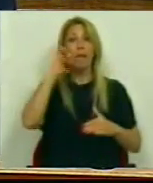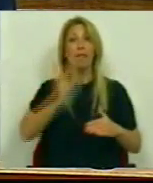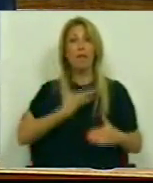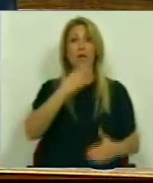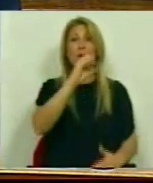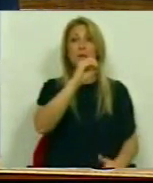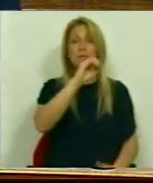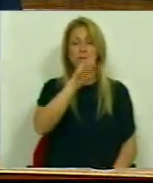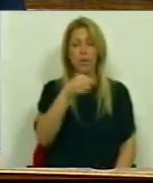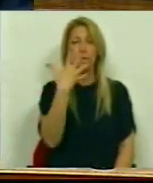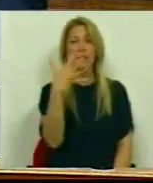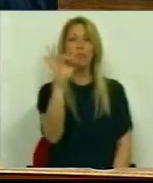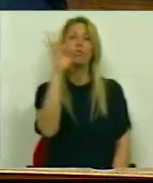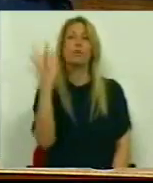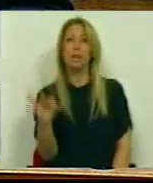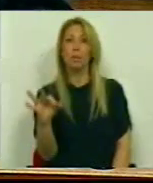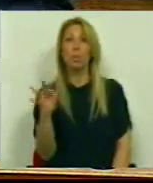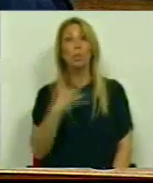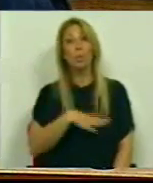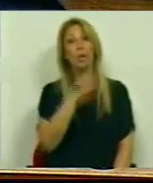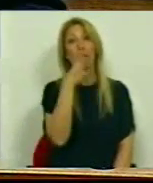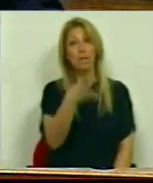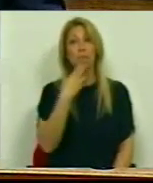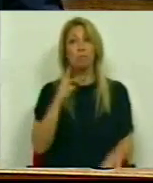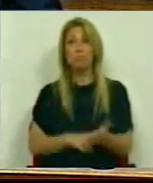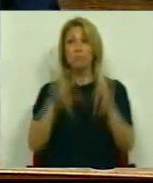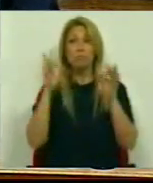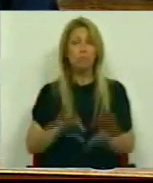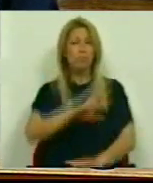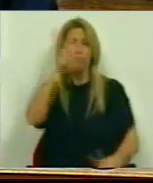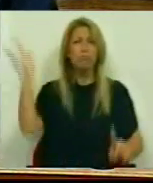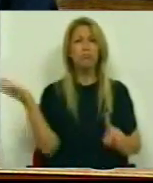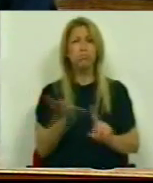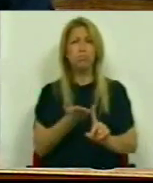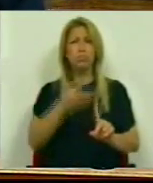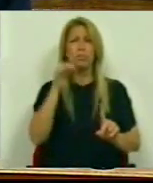,5% O que significa um verdadeiro golpe constitucional